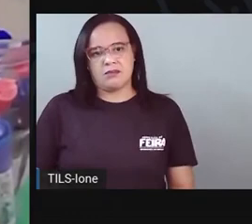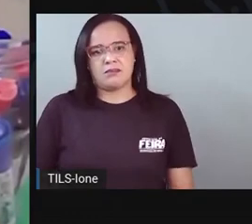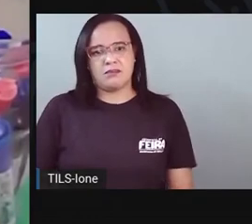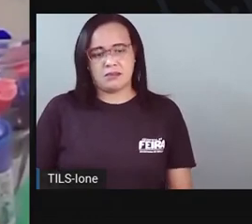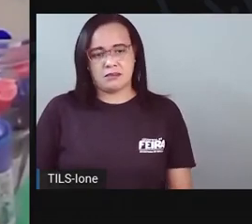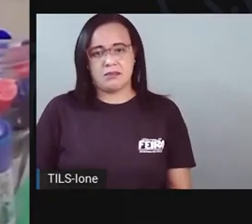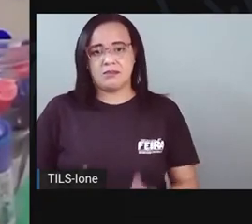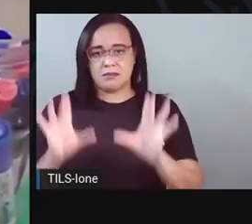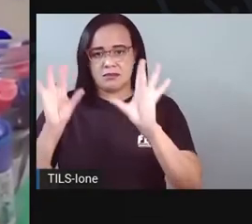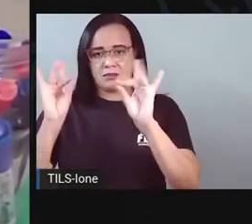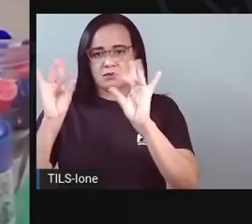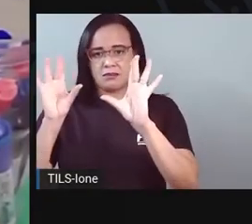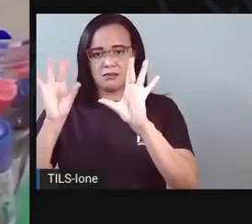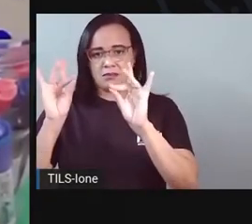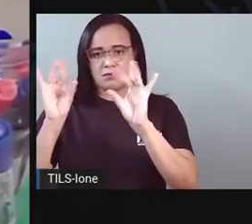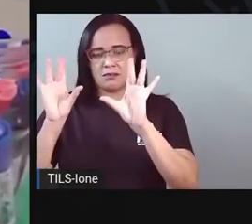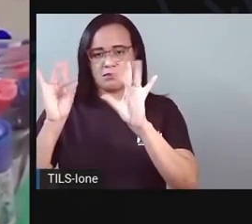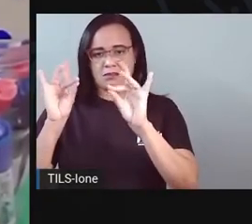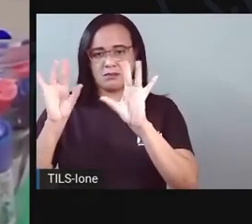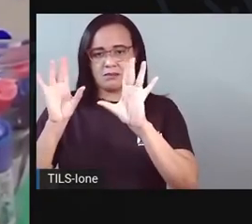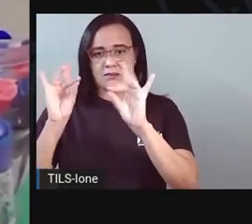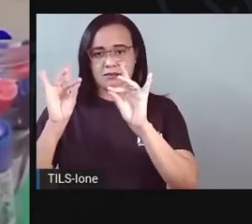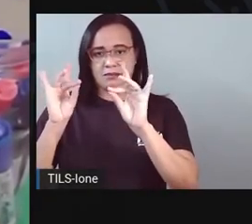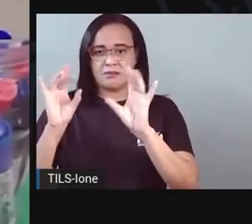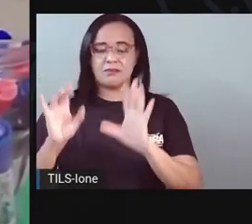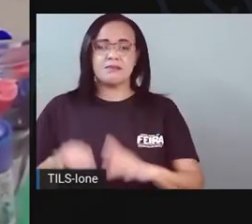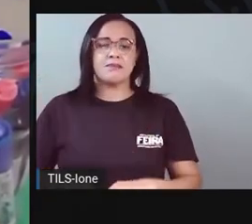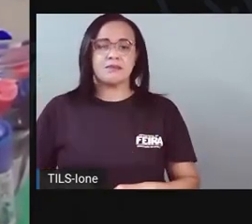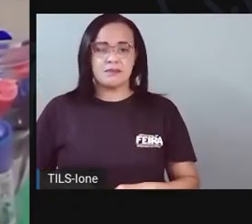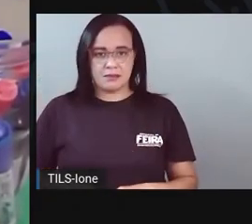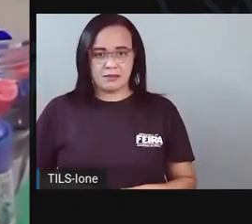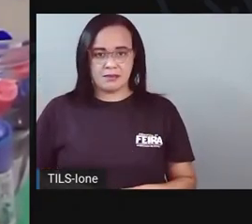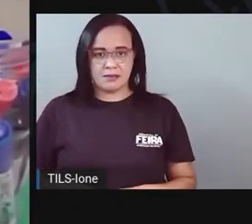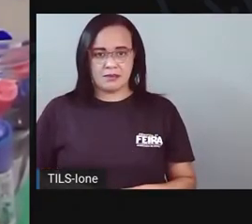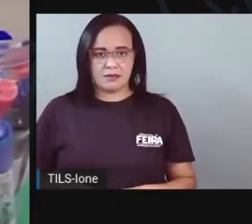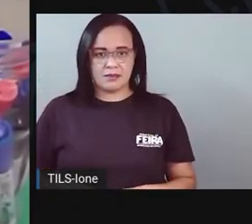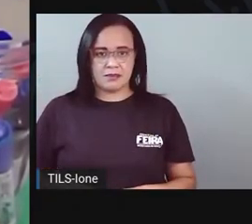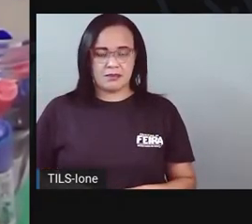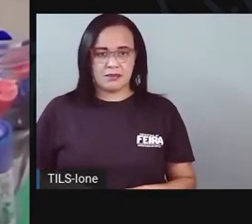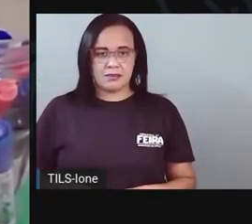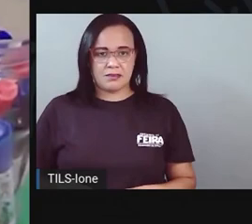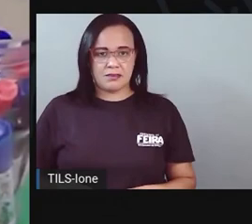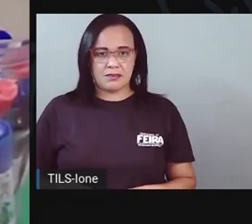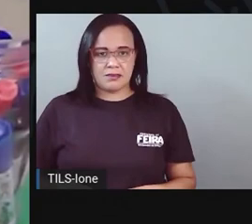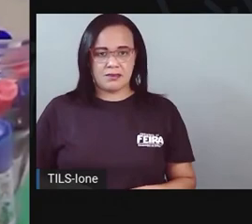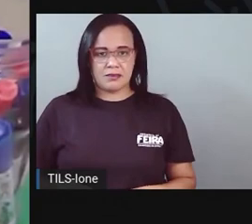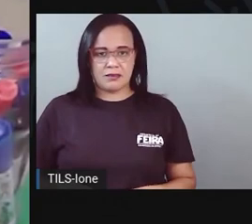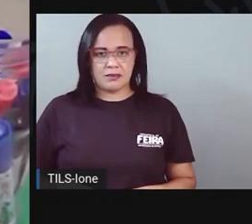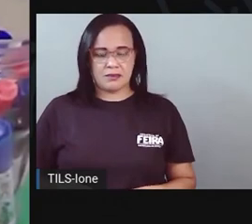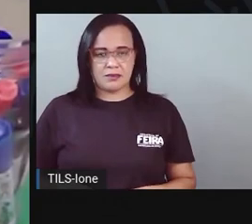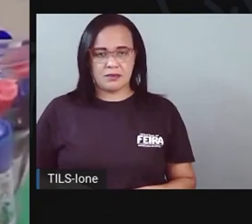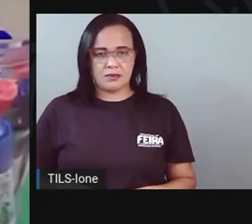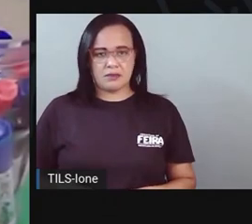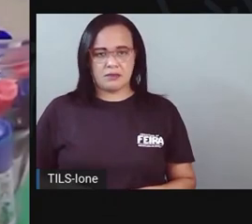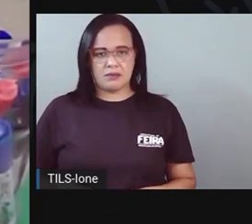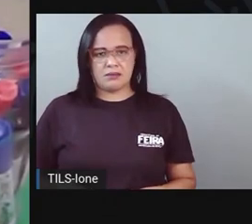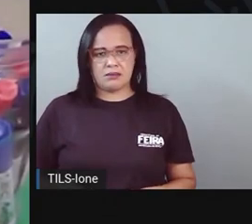Colar ele aqui em partes, ó. Eu venho aqui primeiro, né? Vou colocar aqui. E, ó,